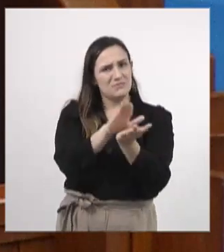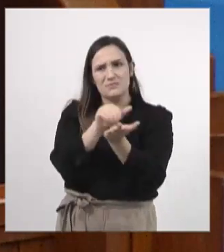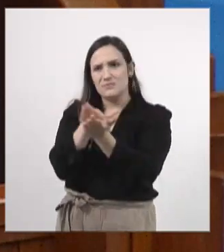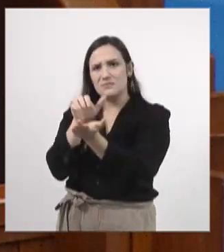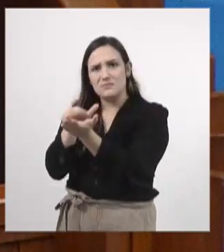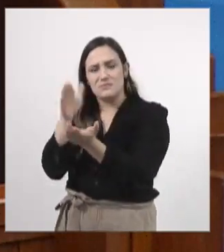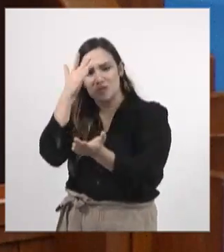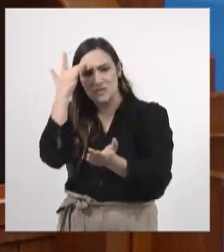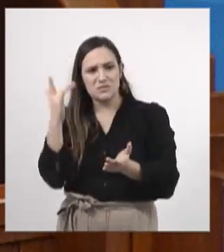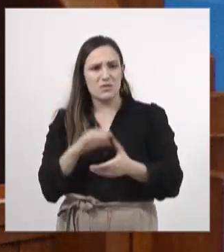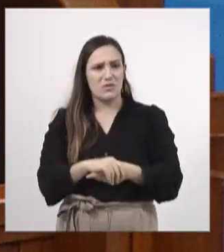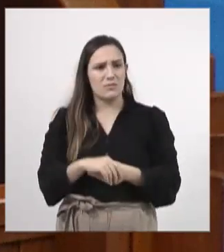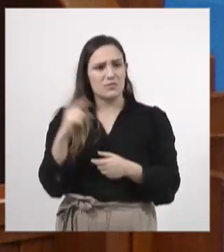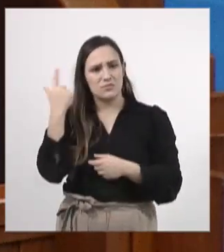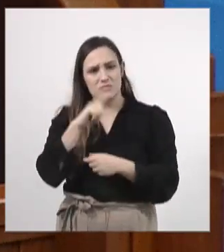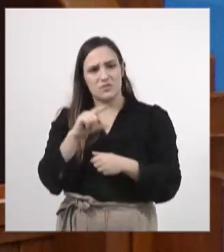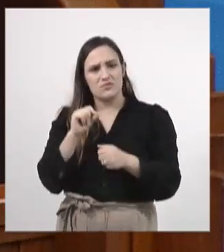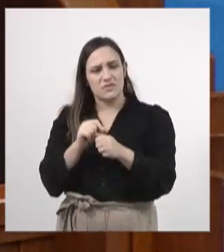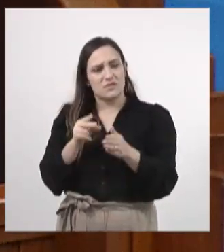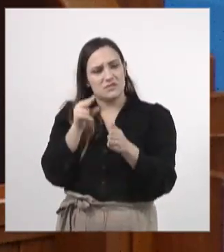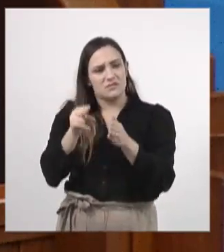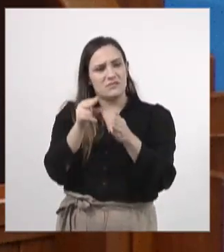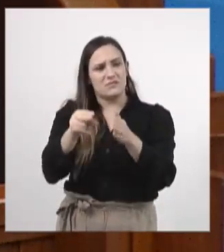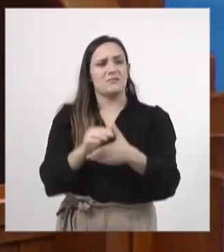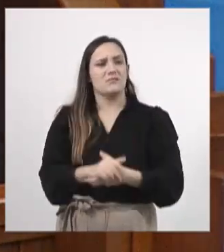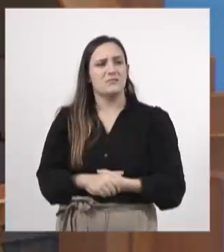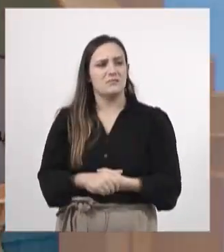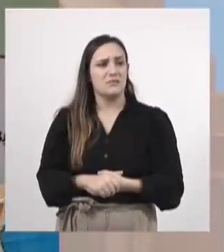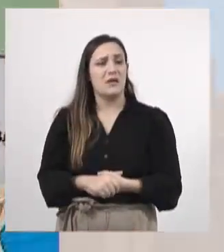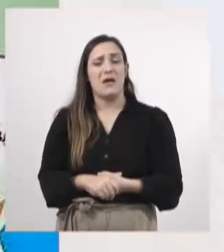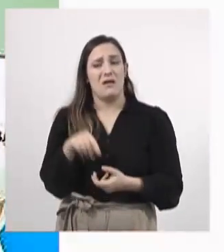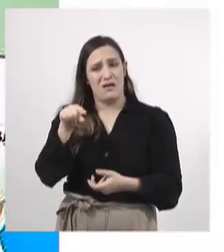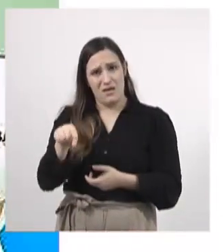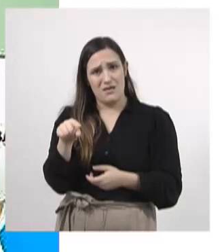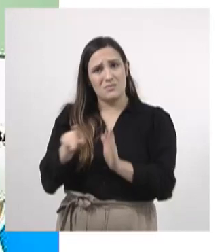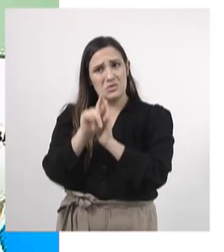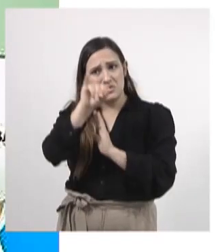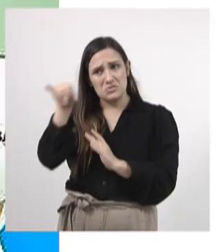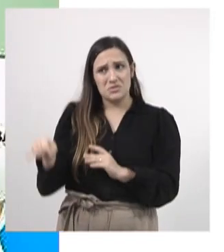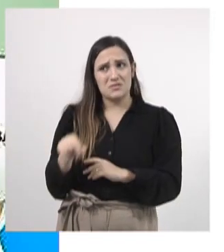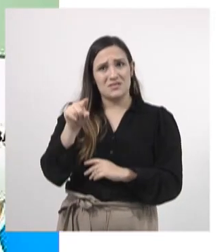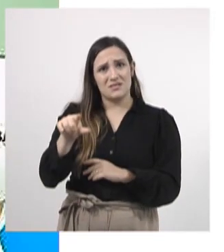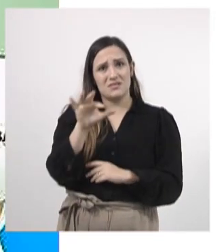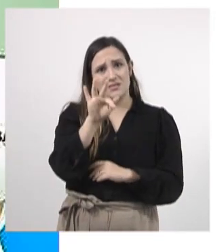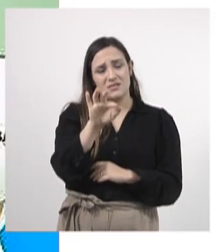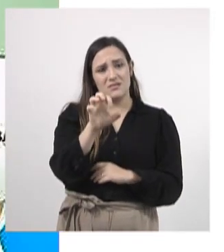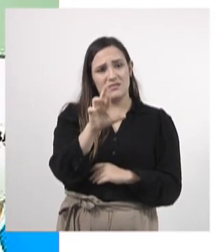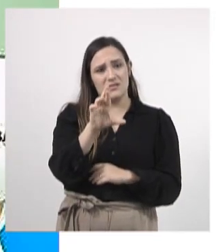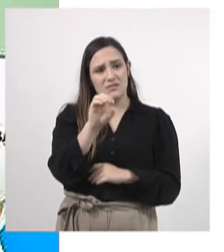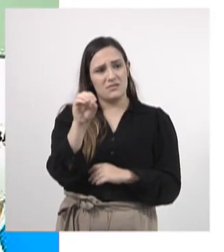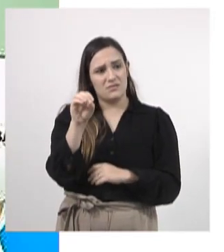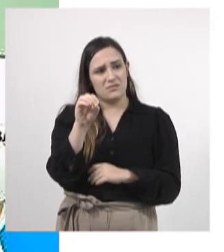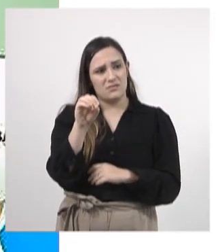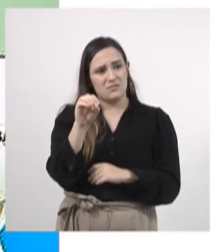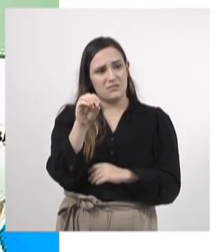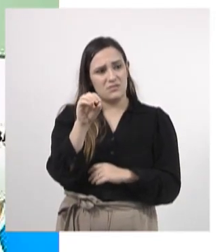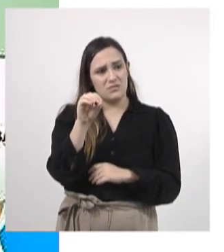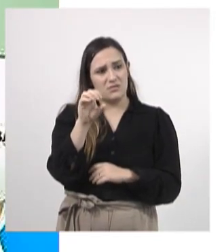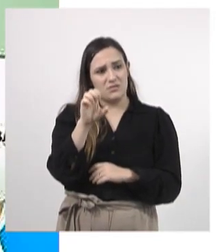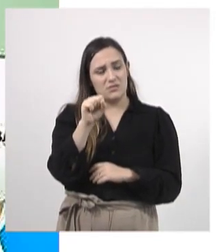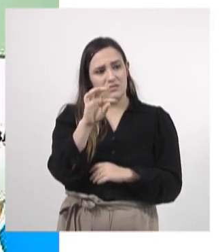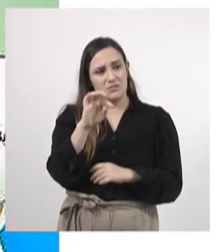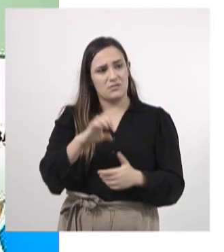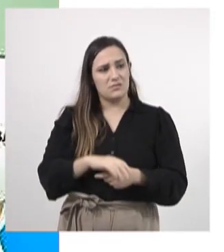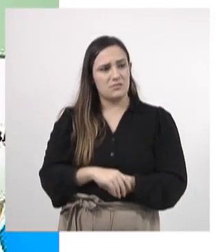desapropriação disso. Então, esse projeto da Ferroeste é ótimo, mas o ótimo é inimigo do bom. Onde que é o bom?